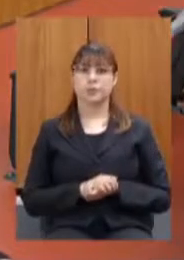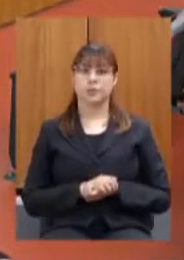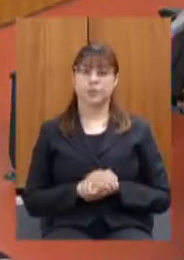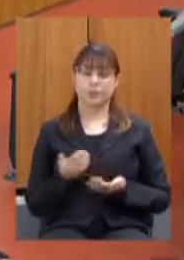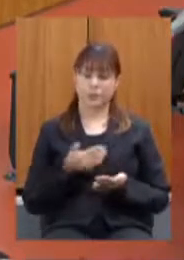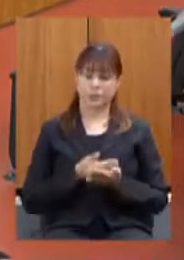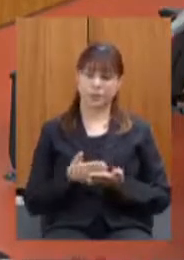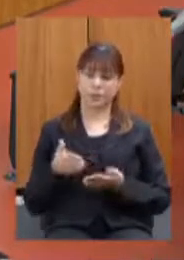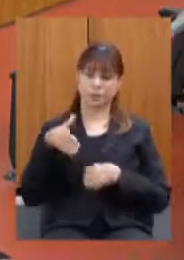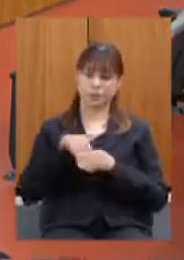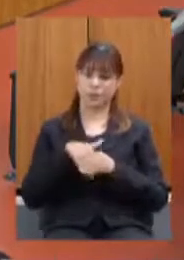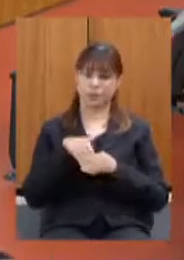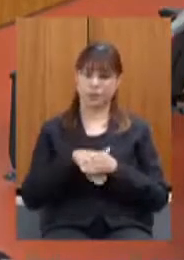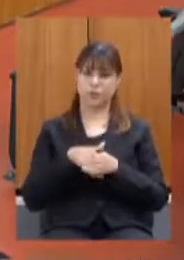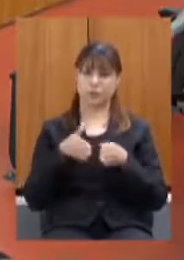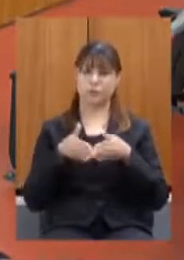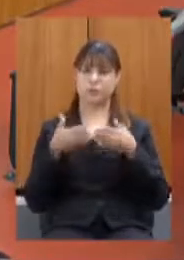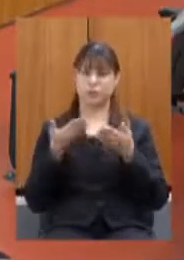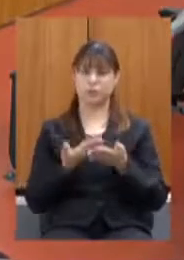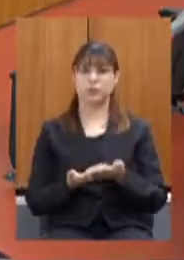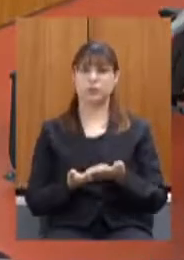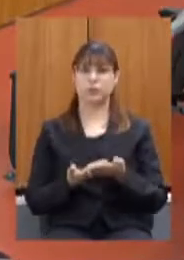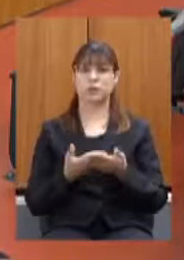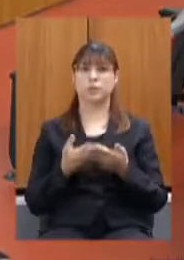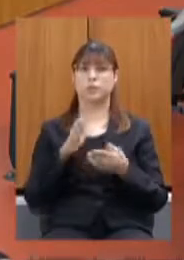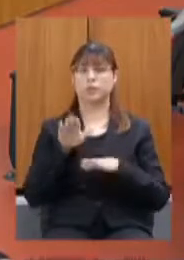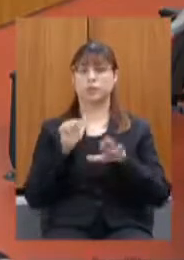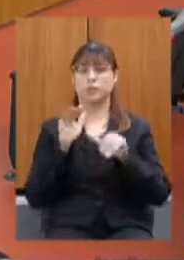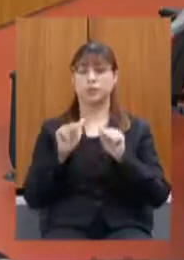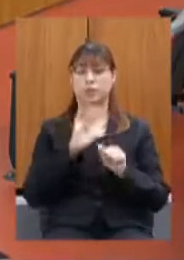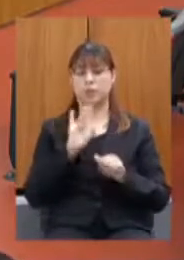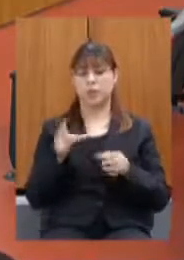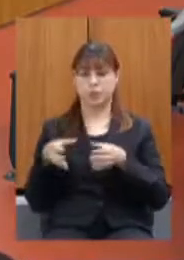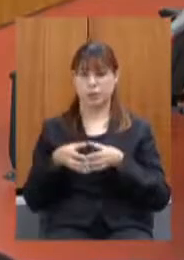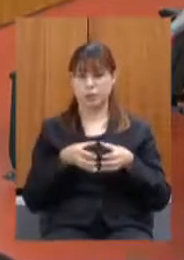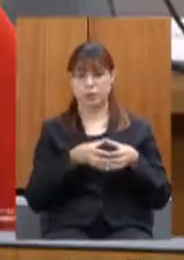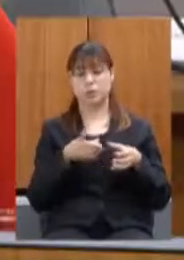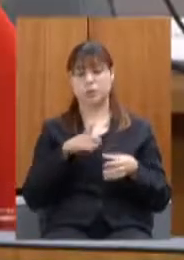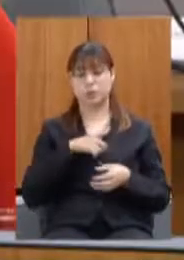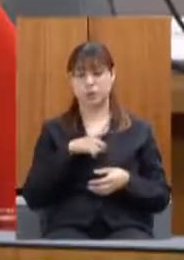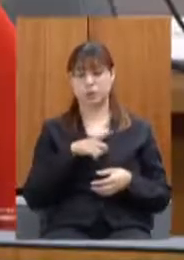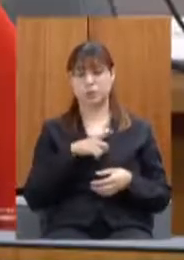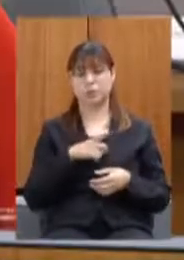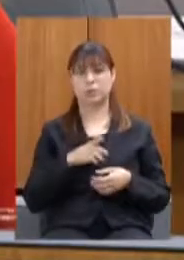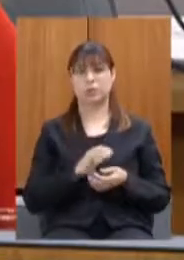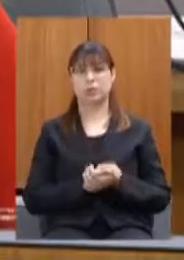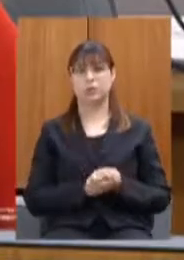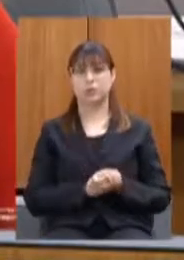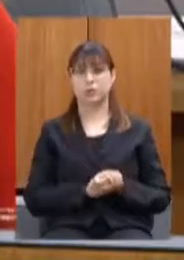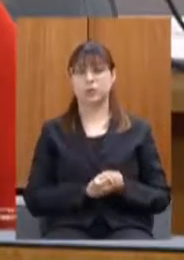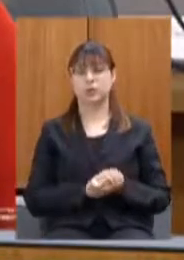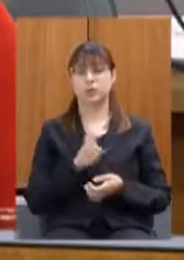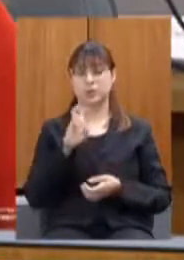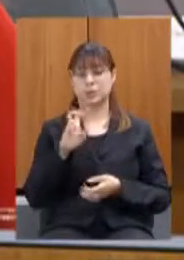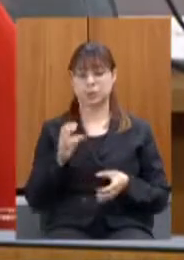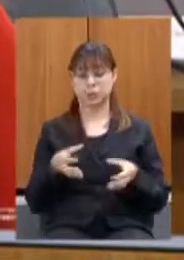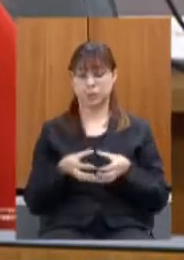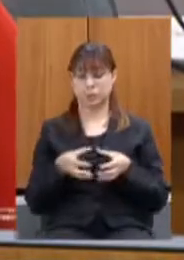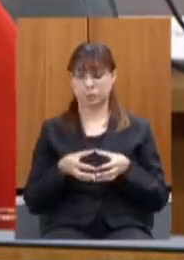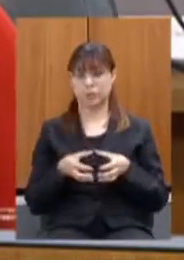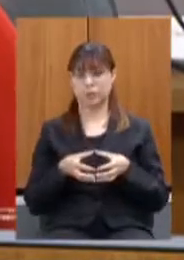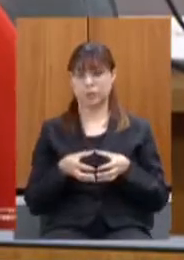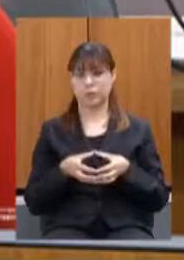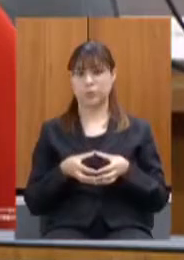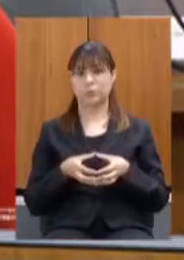votação dos requerimentos faremos a chamada por comissão nós temos aqui cinco comissões